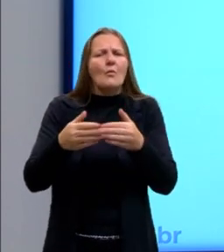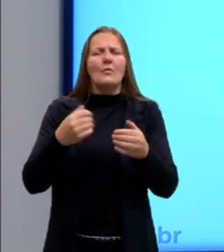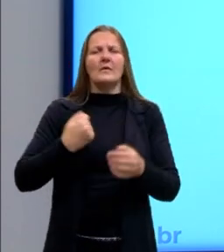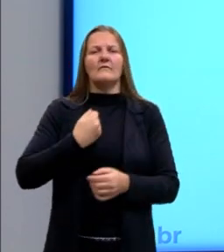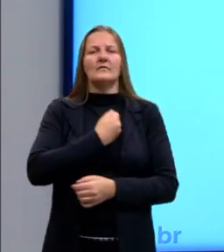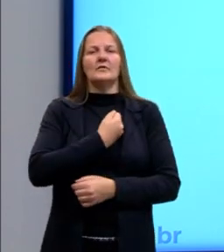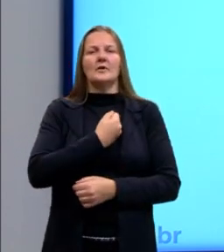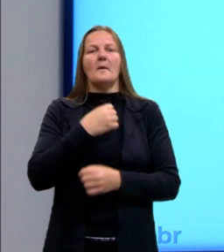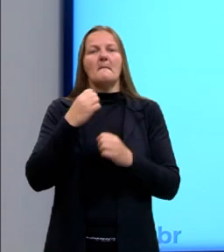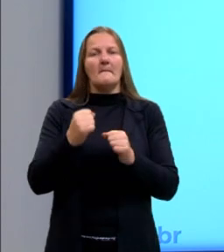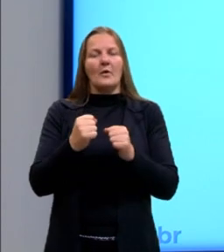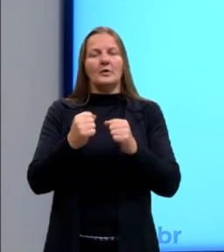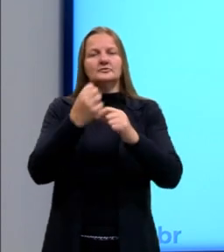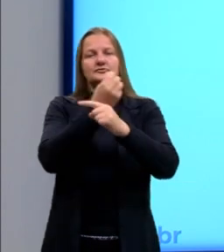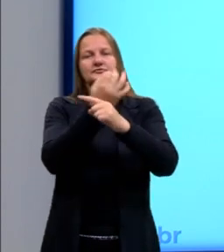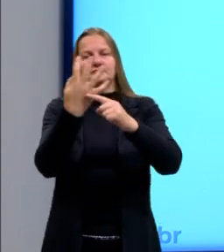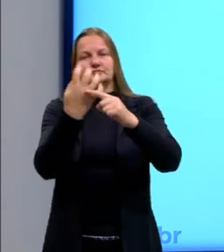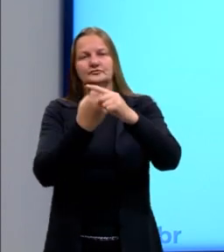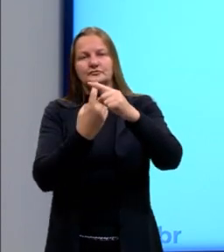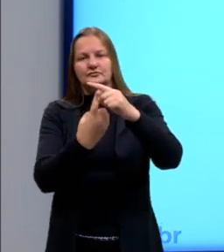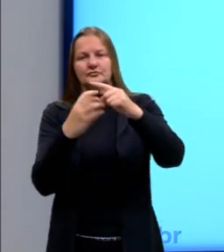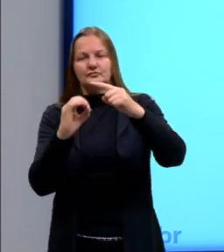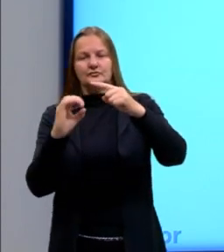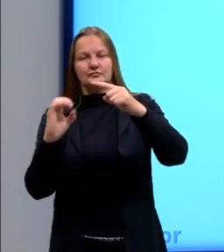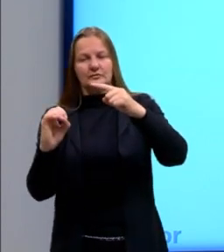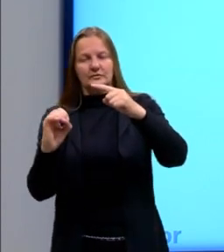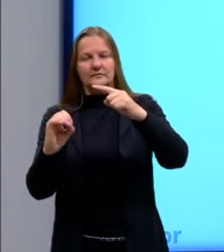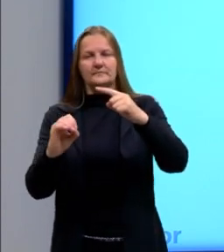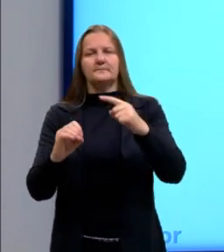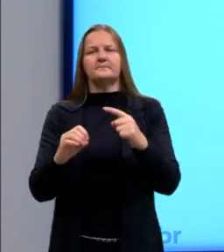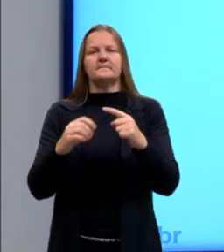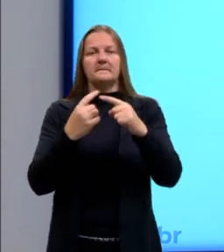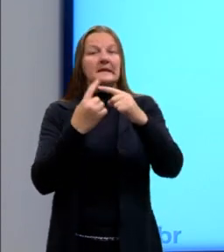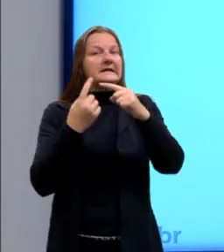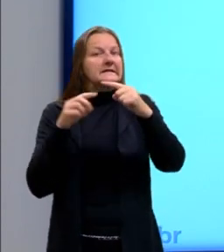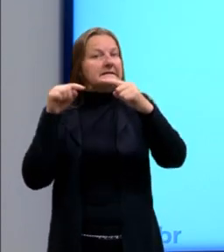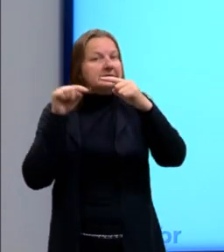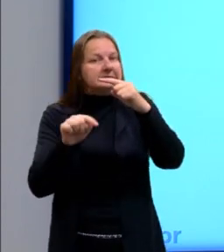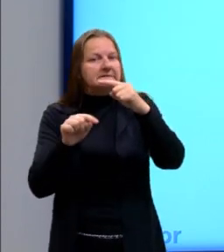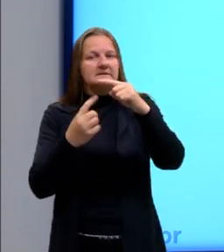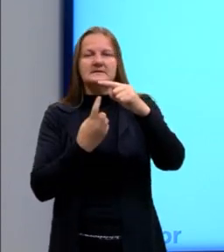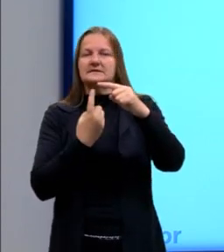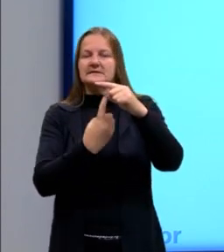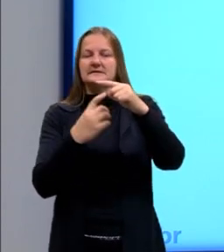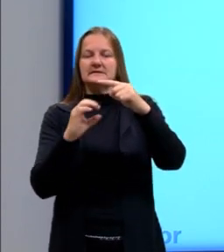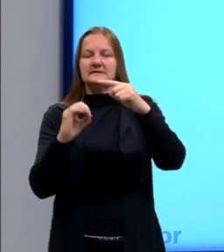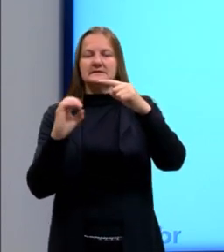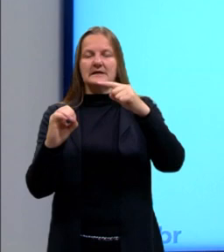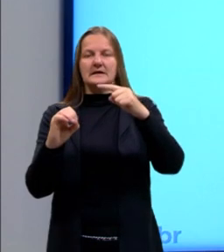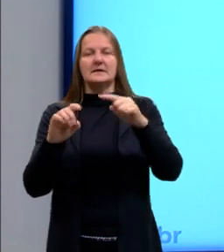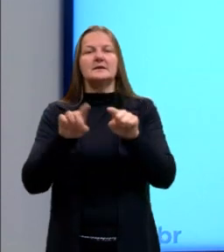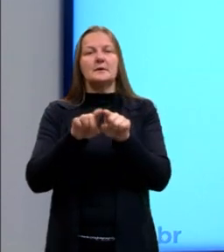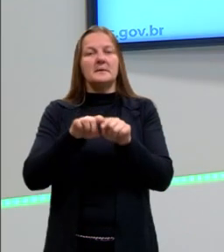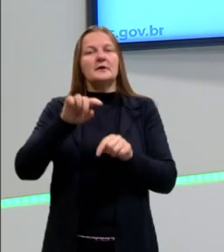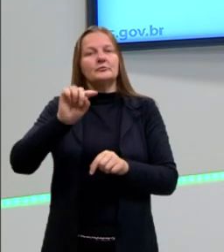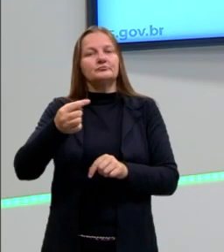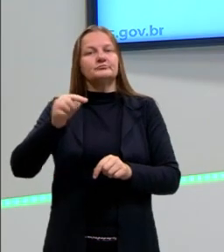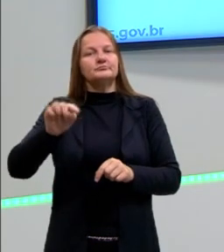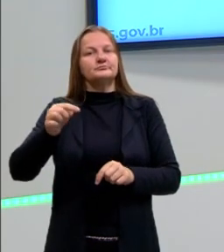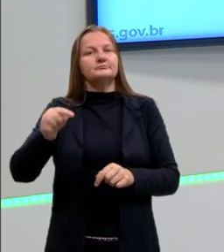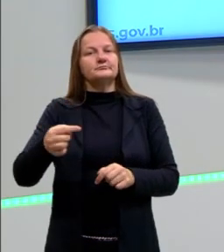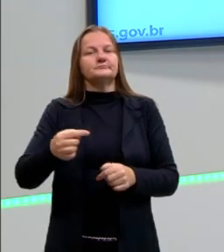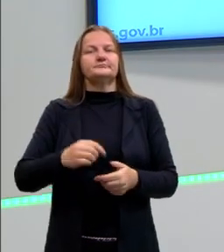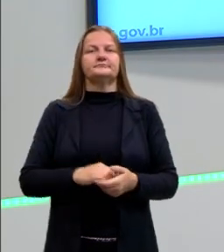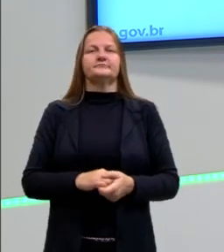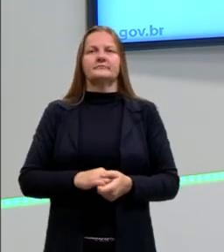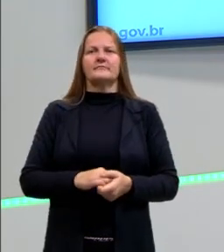expresso na forma de fração centesimal, cujo denominador é o 100 ou como um número decimal. Então